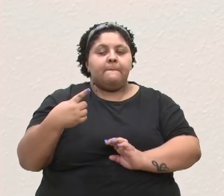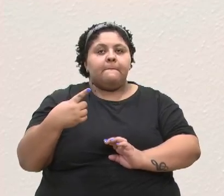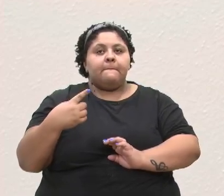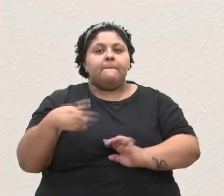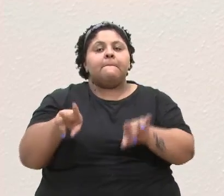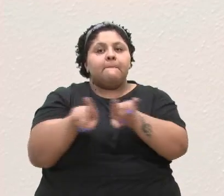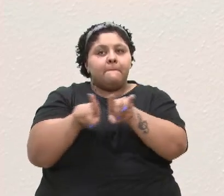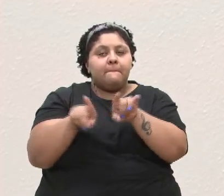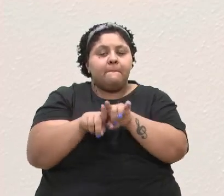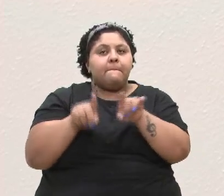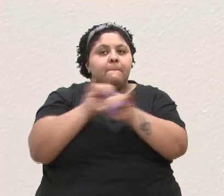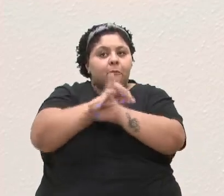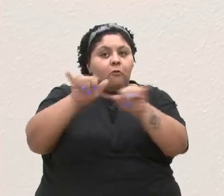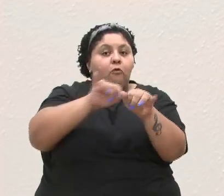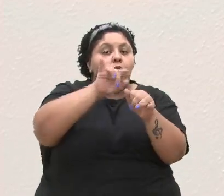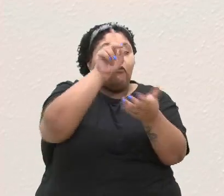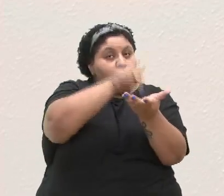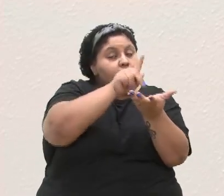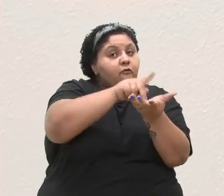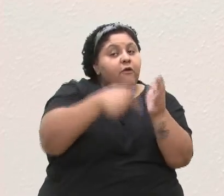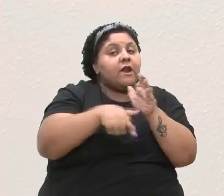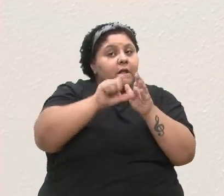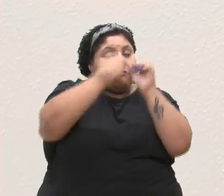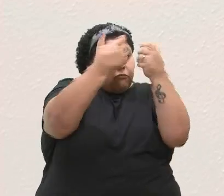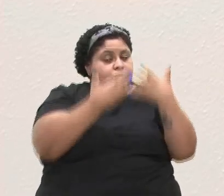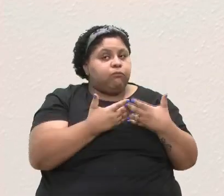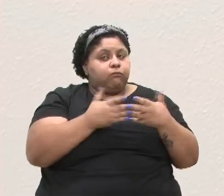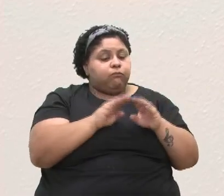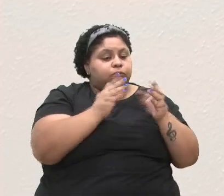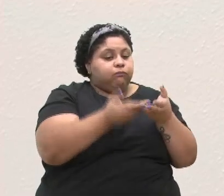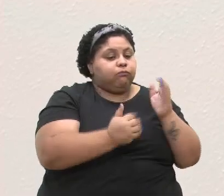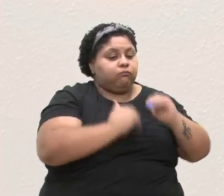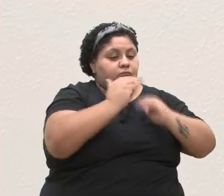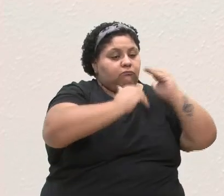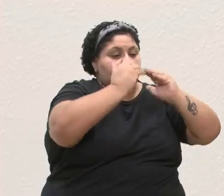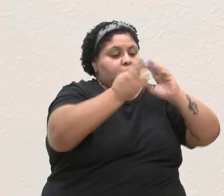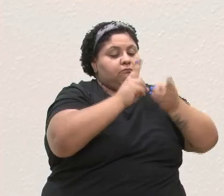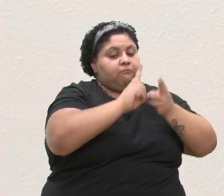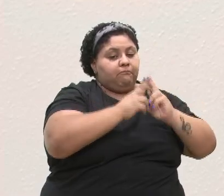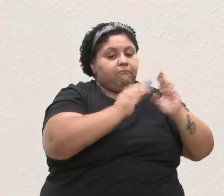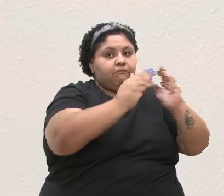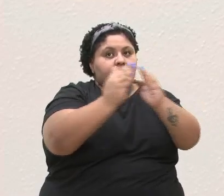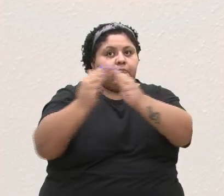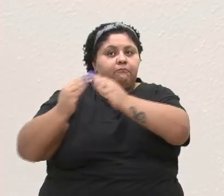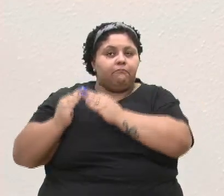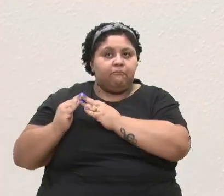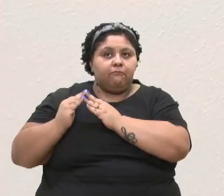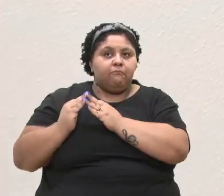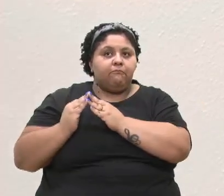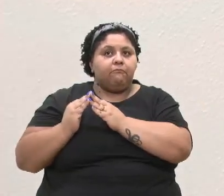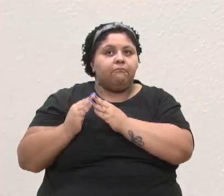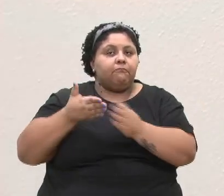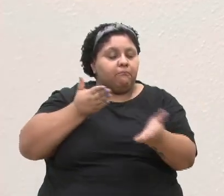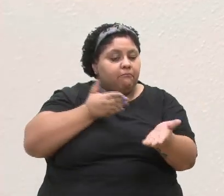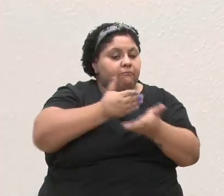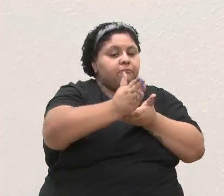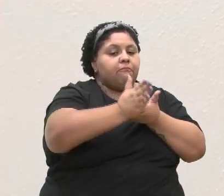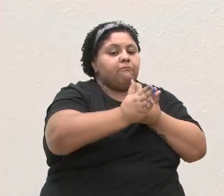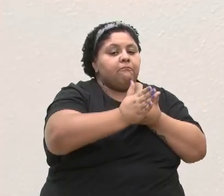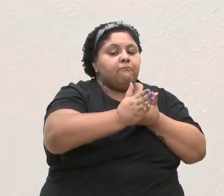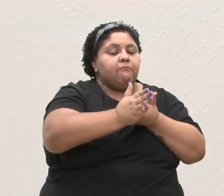reflita a situação real. Ante o exposto, esta Comissão de Desenvolvimento Urbano, Transporte e Habitação, manifesta-se favorável à